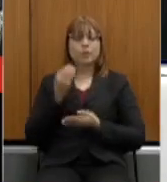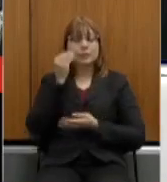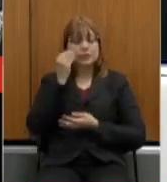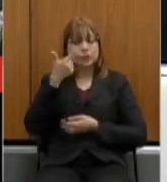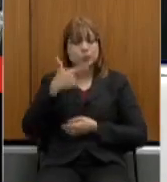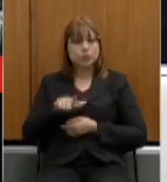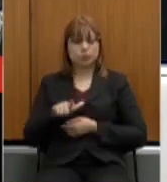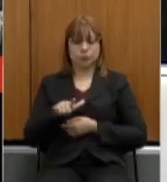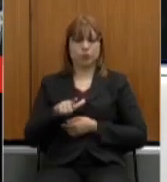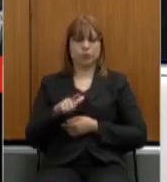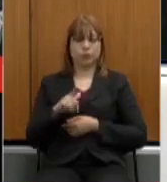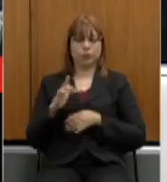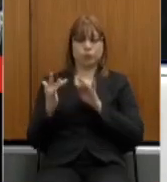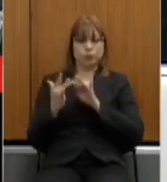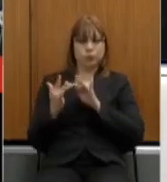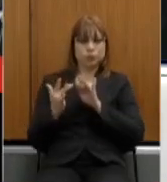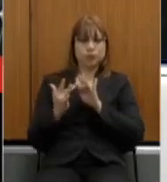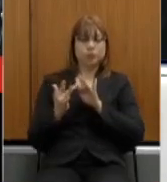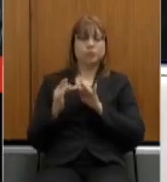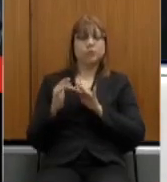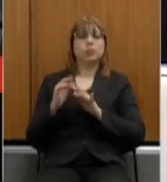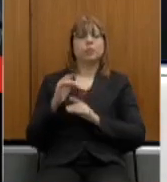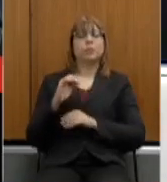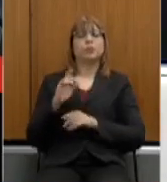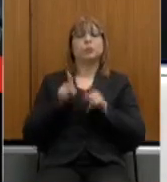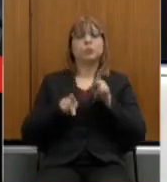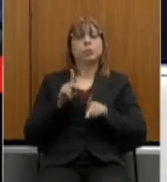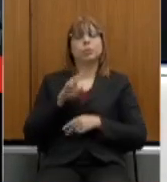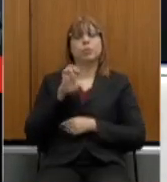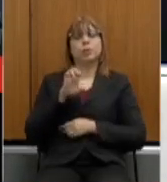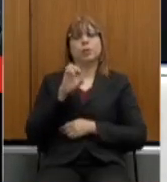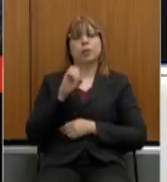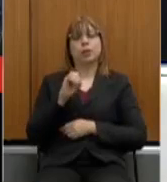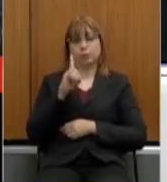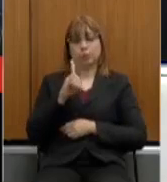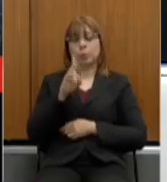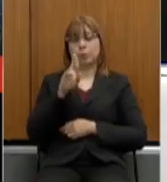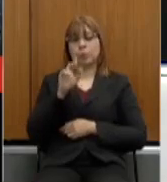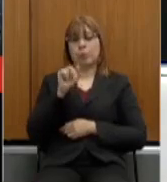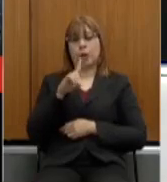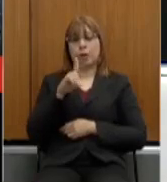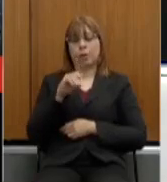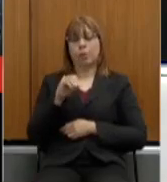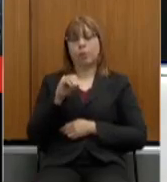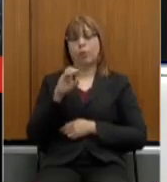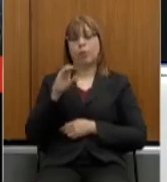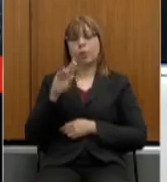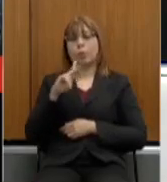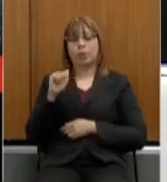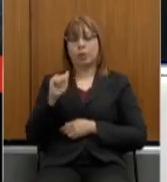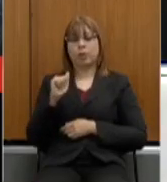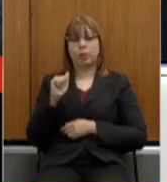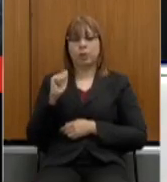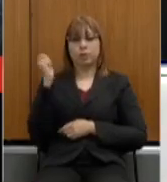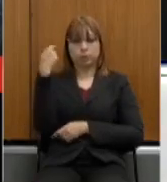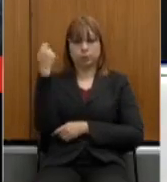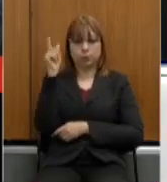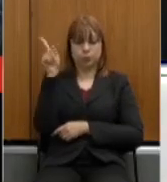mais uma vez um contato com o doutor Eduardo Cunha procurador geral do Rio Grande do Sul por favor doutor Eduardo